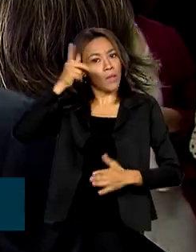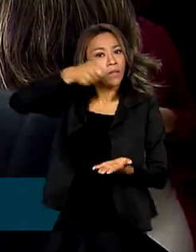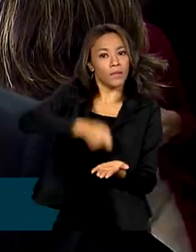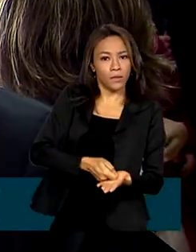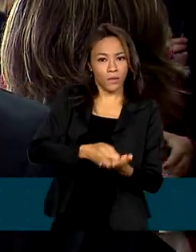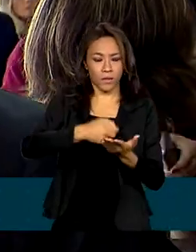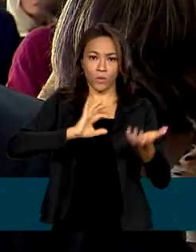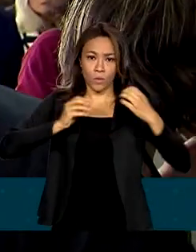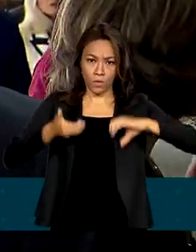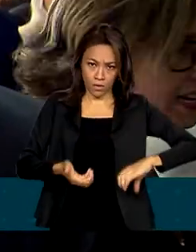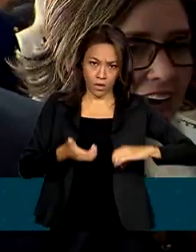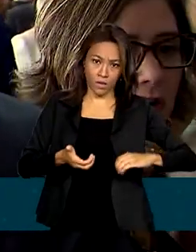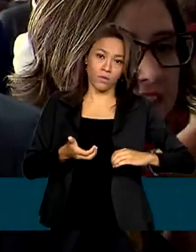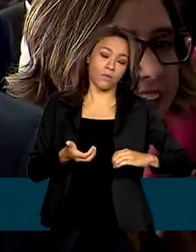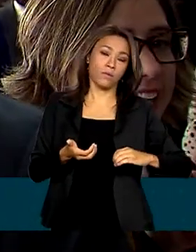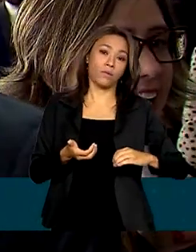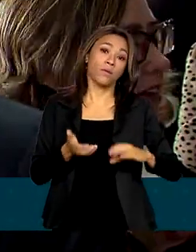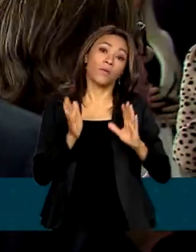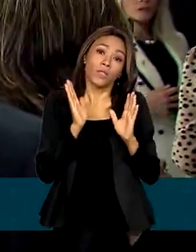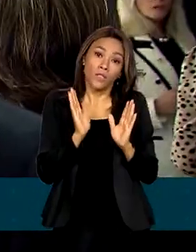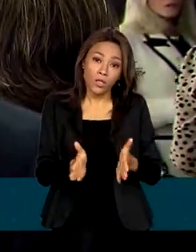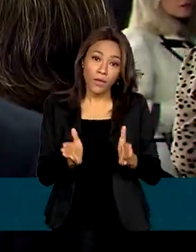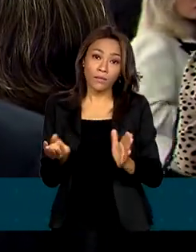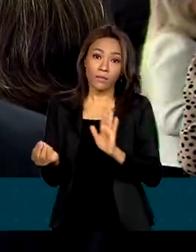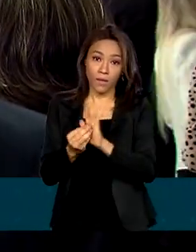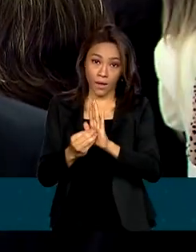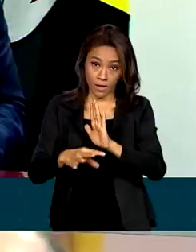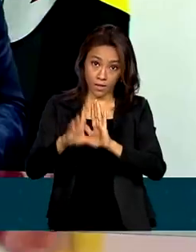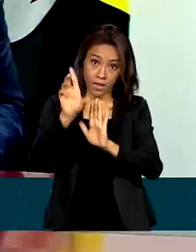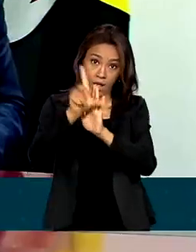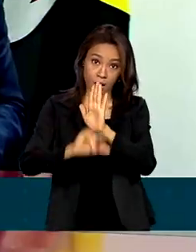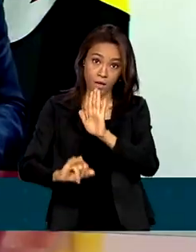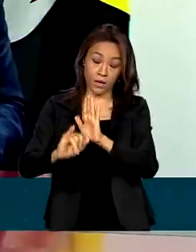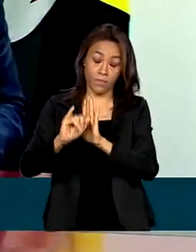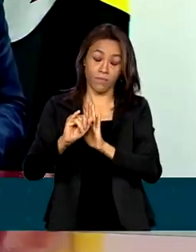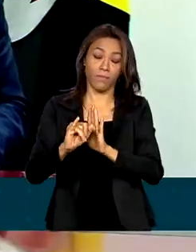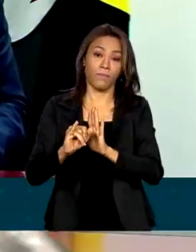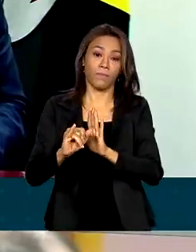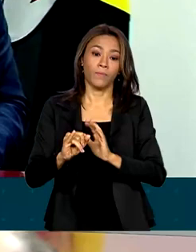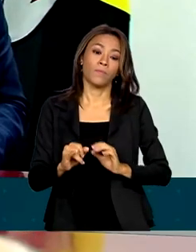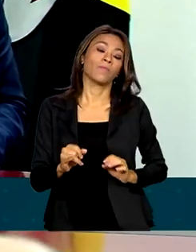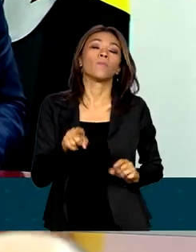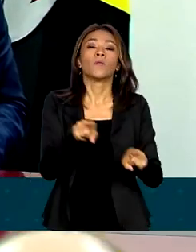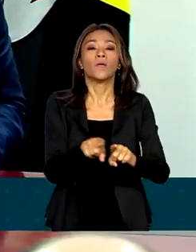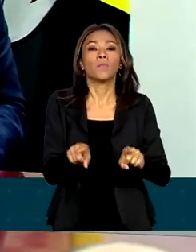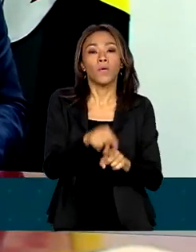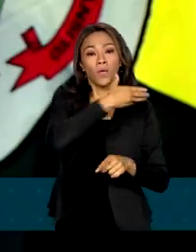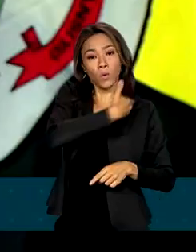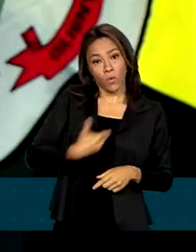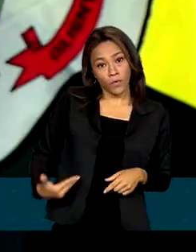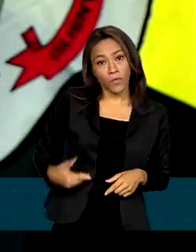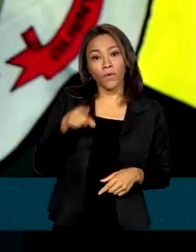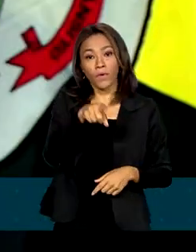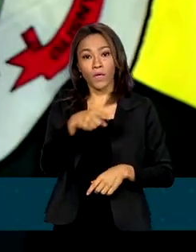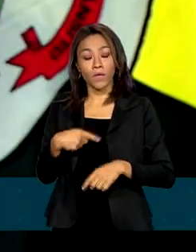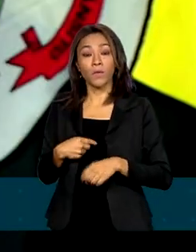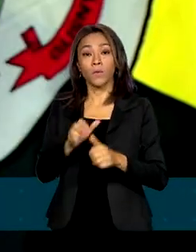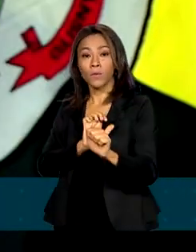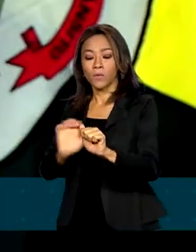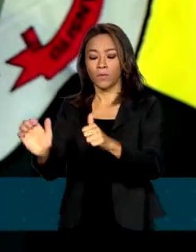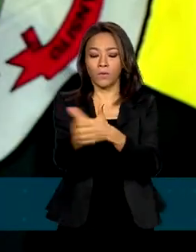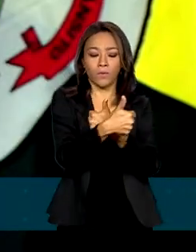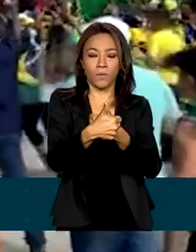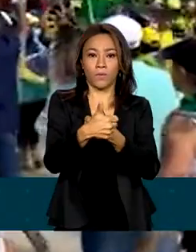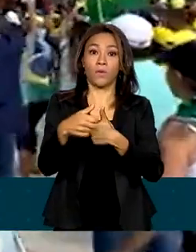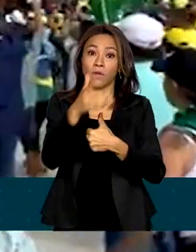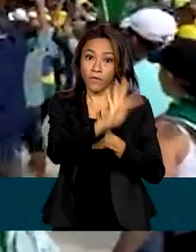materializada, tal, da liberação na Lei de 1826. O governo também decretou intervenção federal na segurança pública